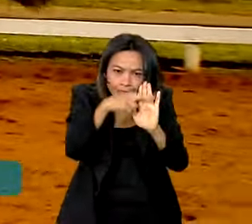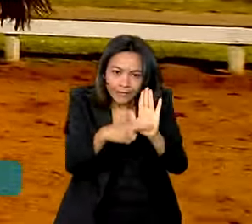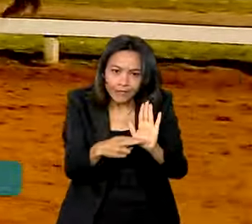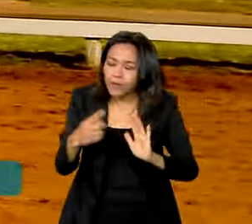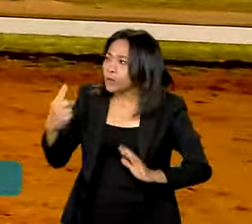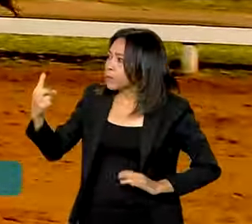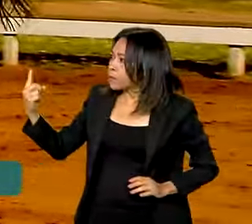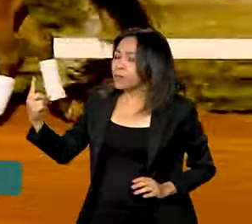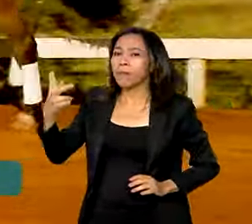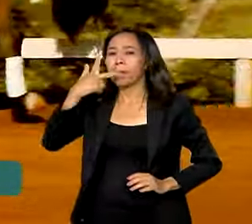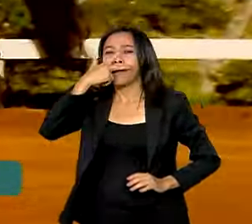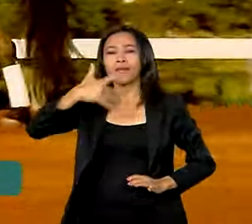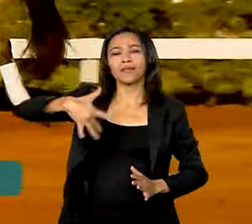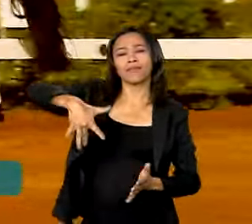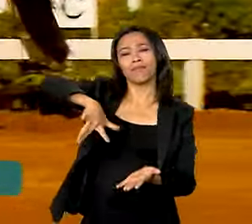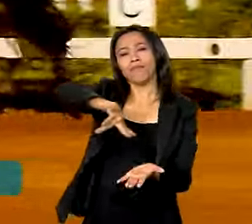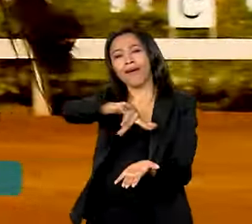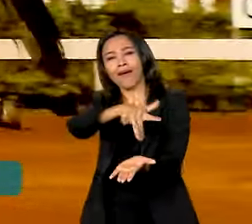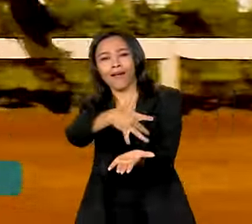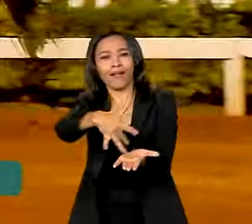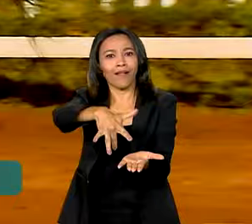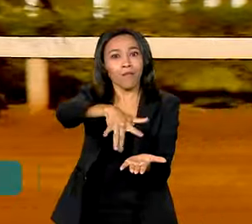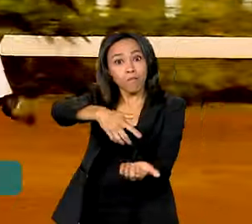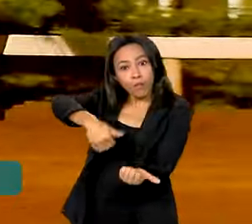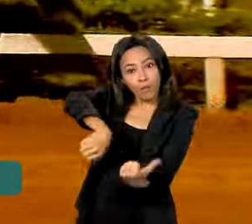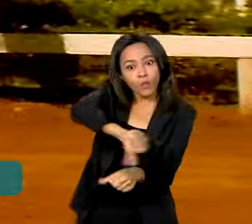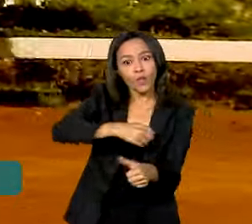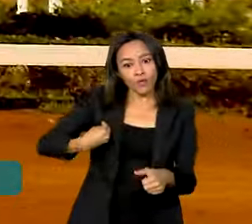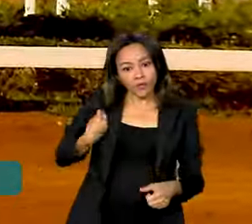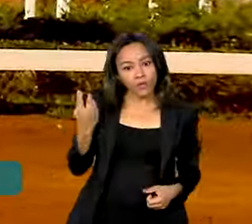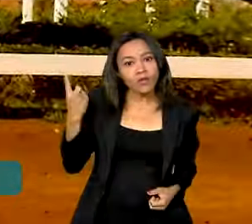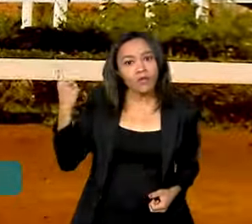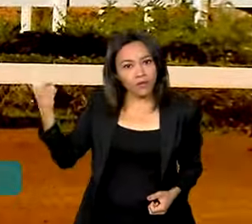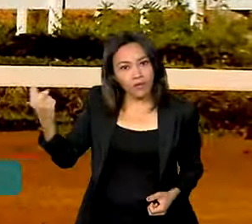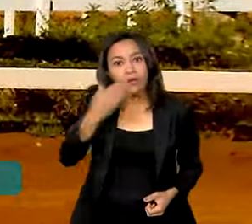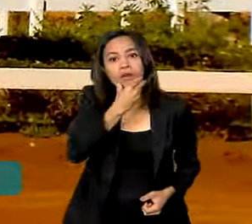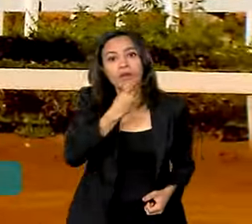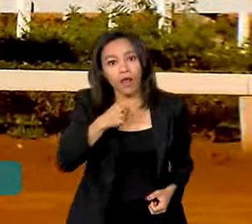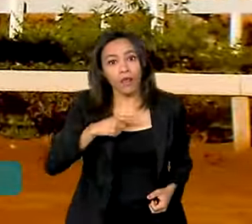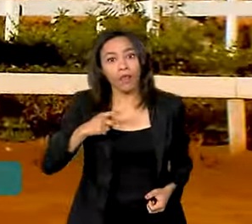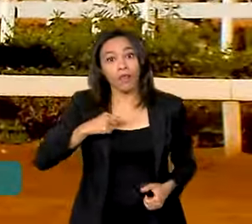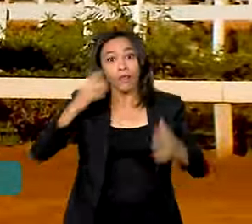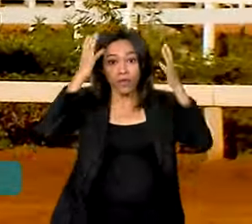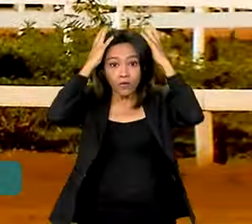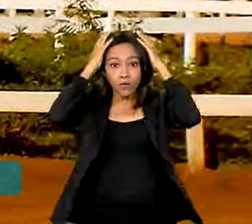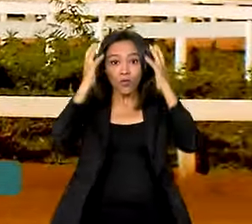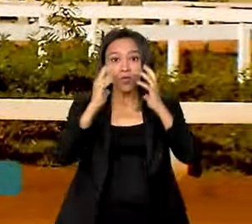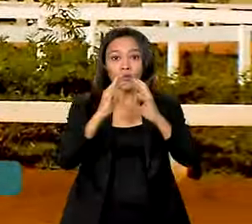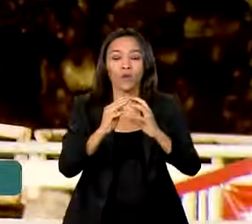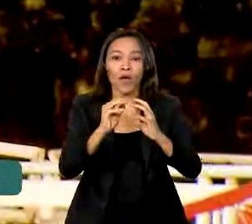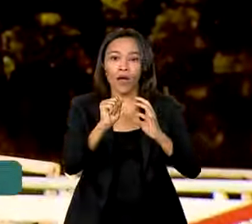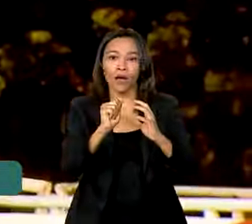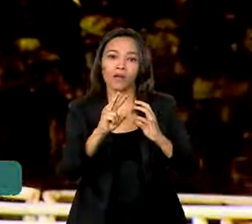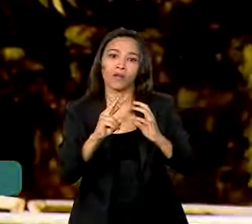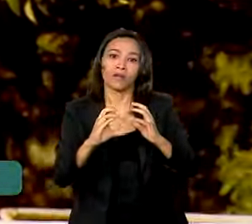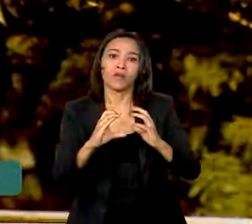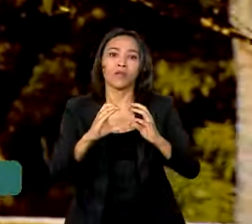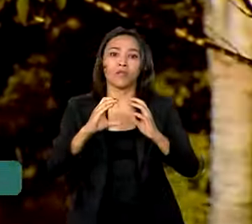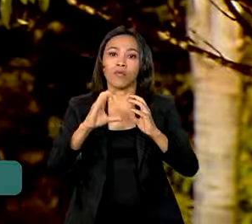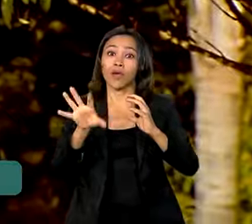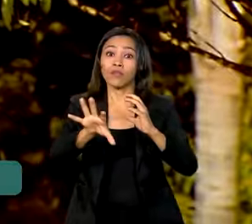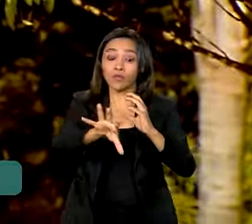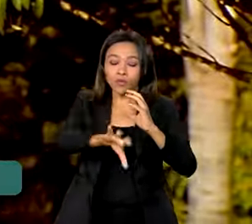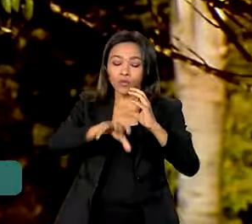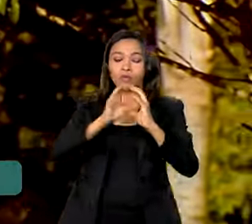espécie de balé, dança que mudou a vida do Sérgio. Ele teve paralisia cerebral por falta de oxigenação na